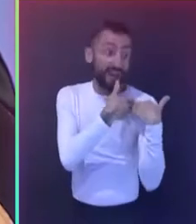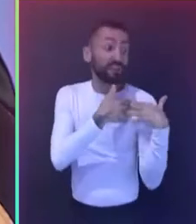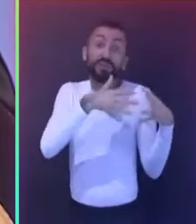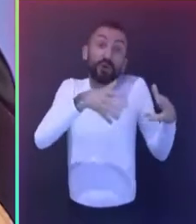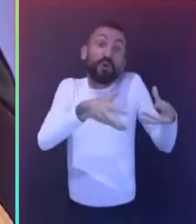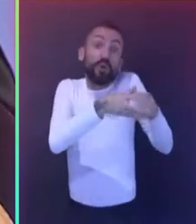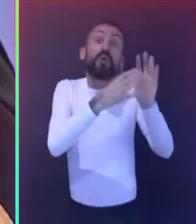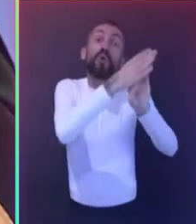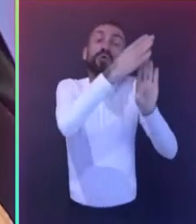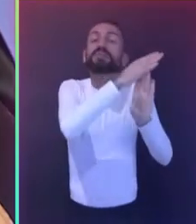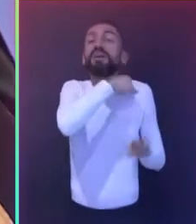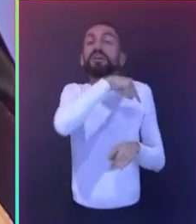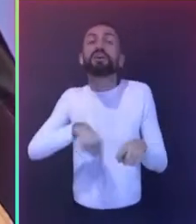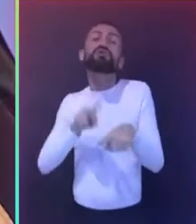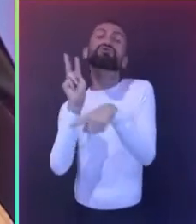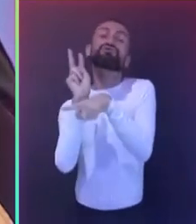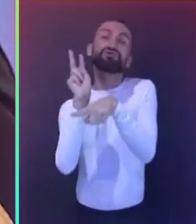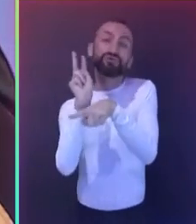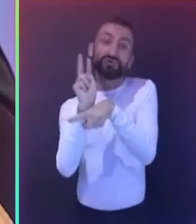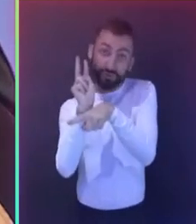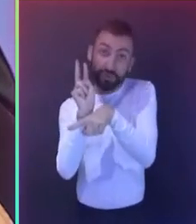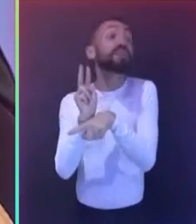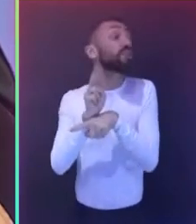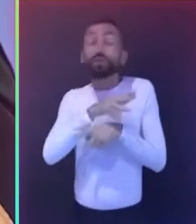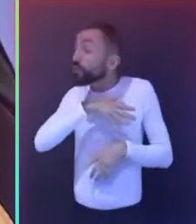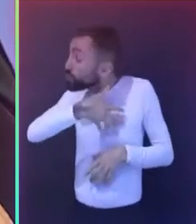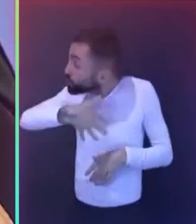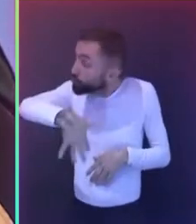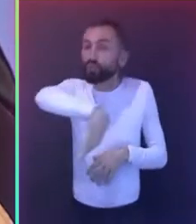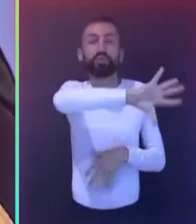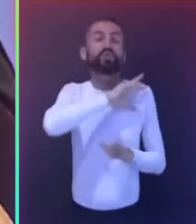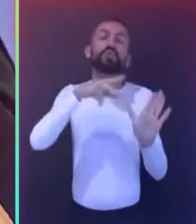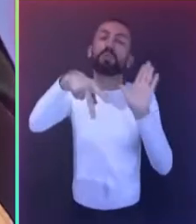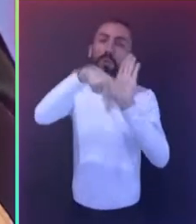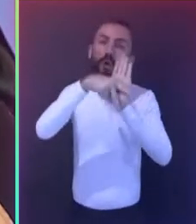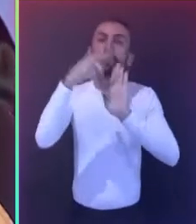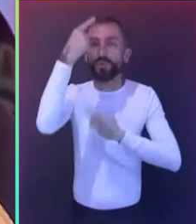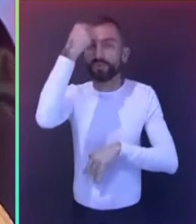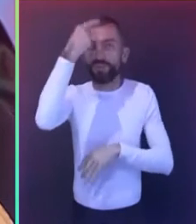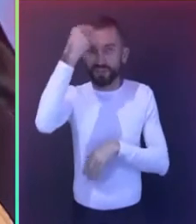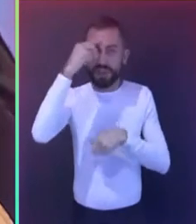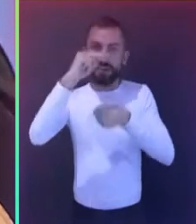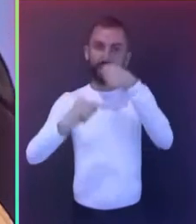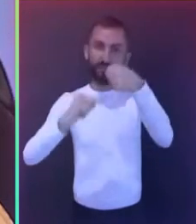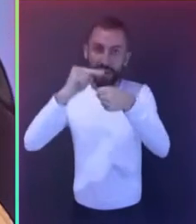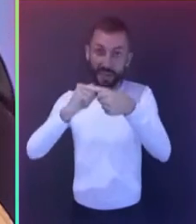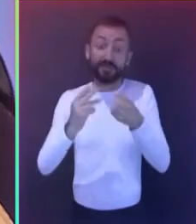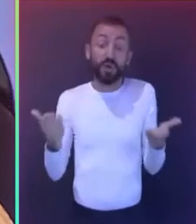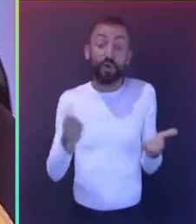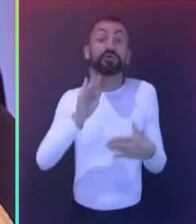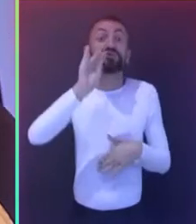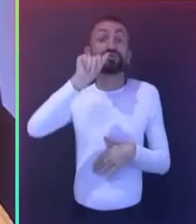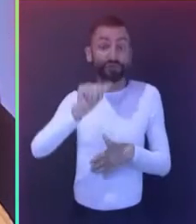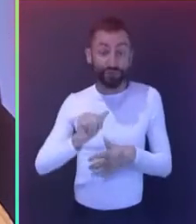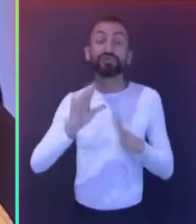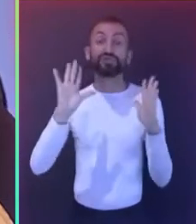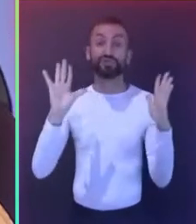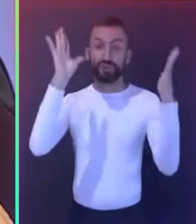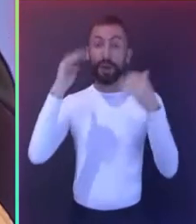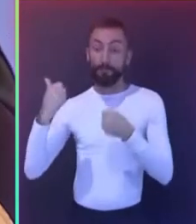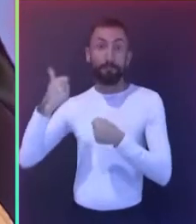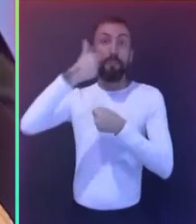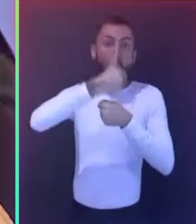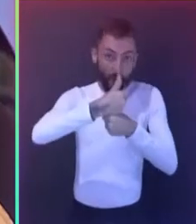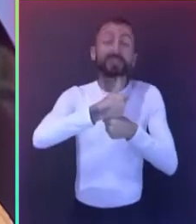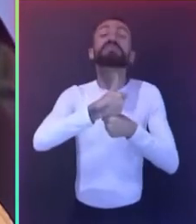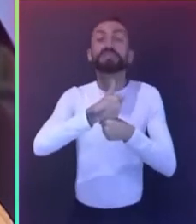Universitário e, por conseguinte, de toda a comunidade universitária nesta cerimônia de posse do reitor e vice